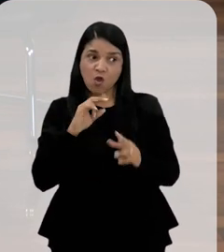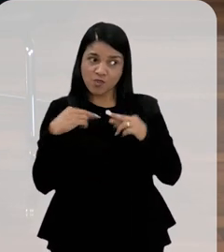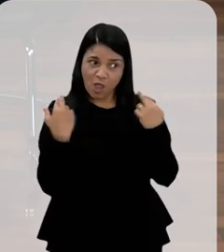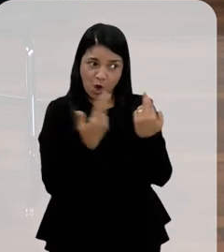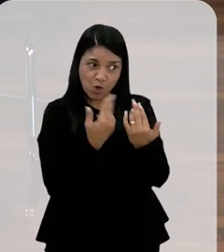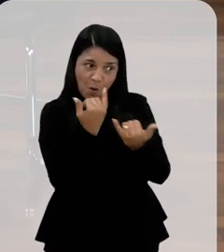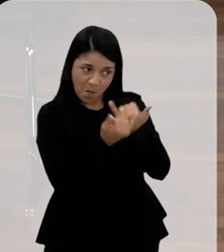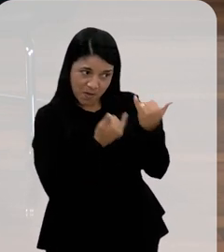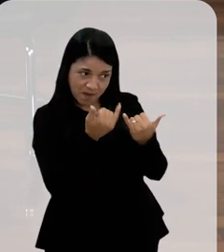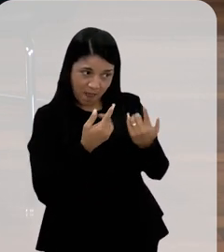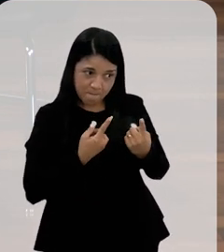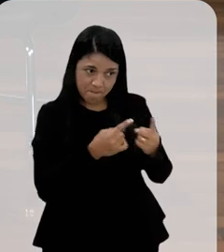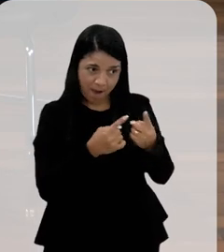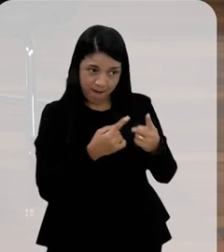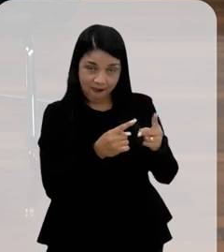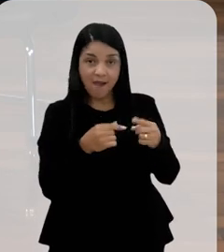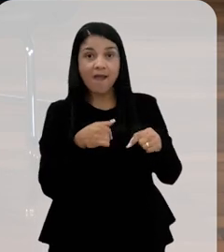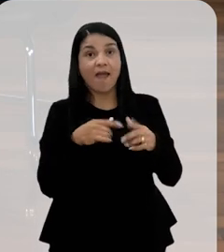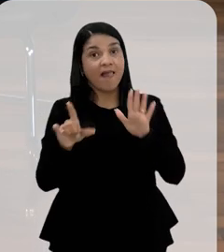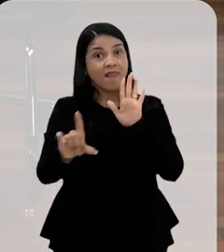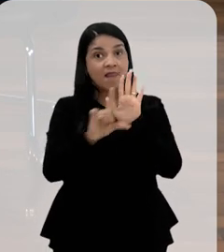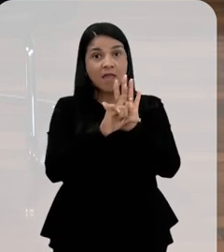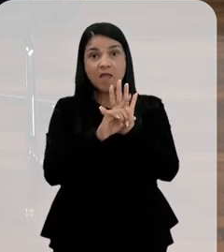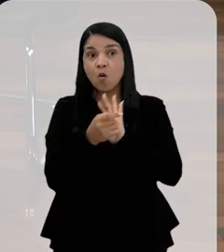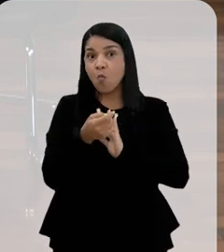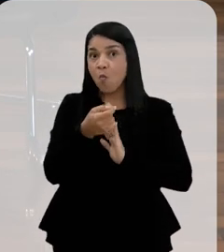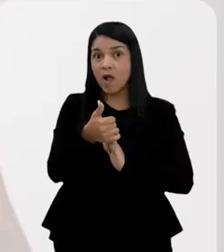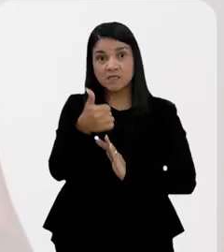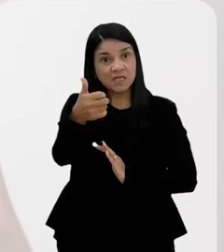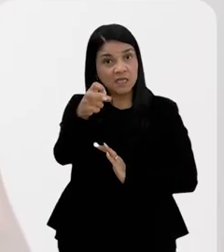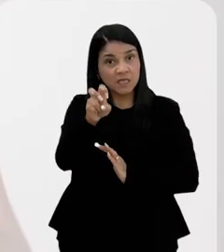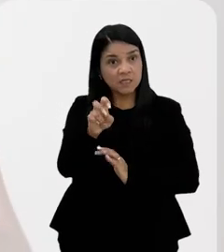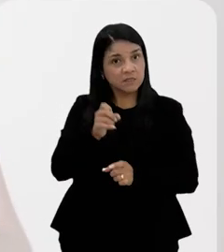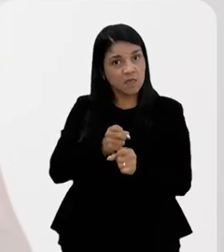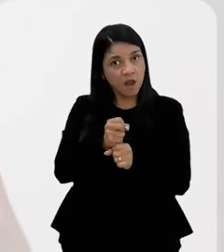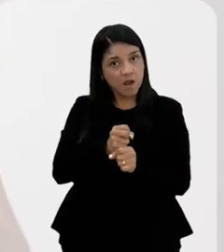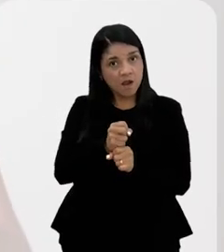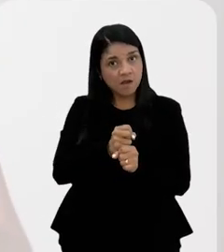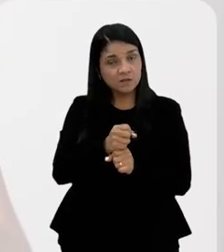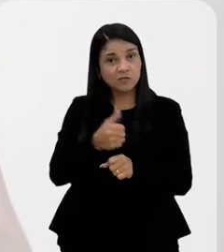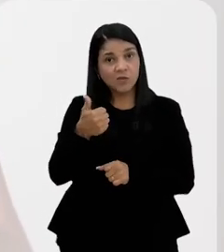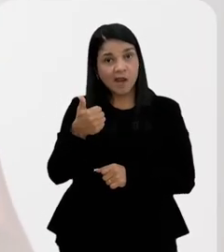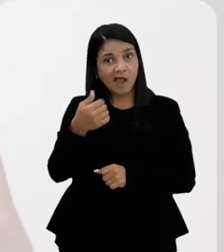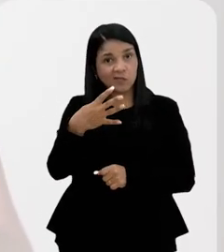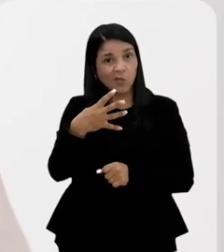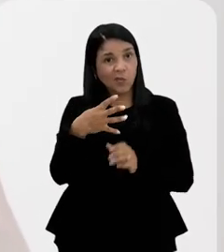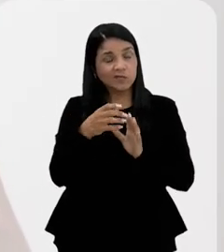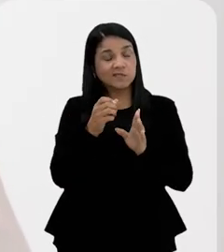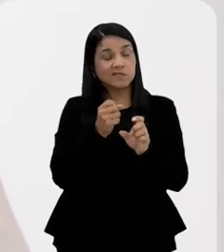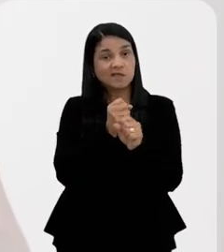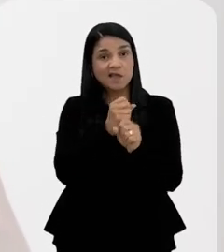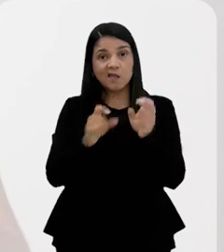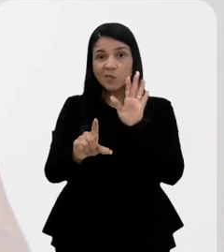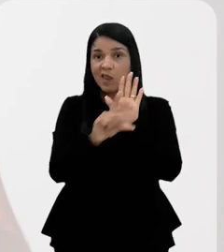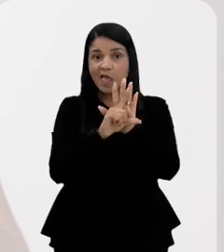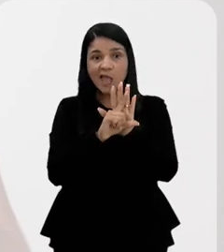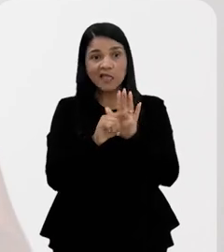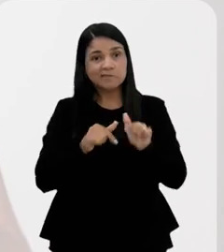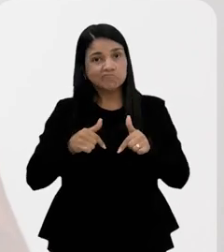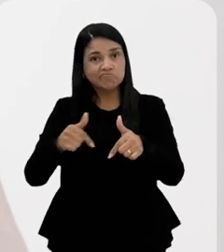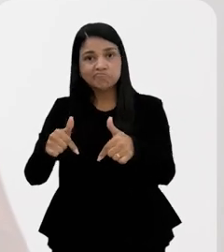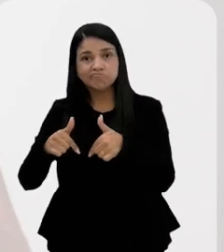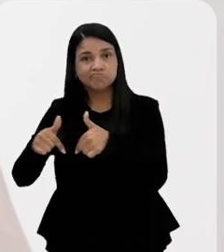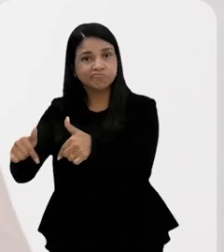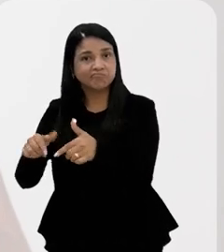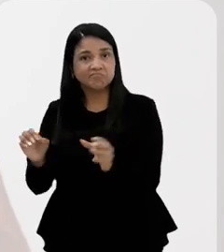brinquei na reunião, né, Sidney, essa lei está quase debutando, né, são 14 anos de legislação e